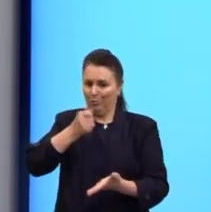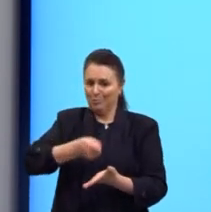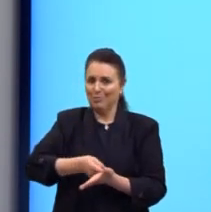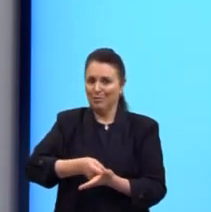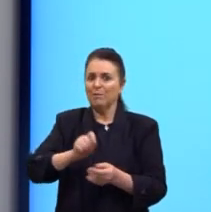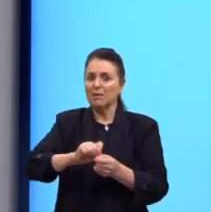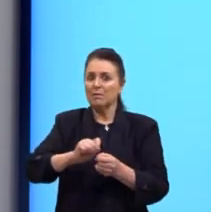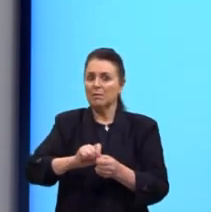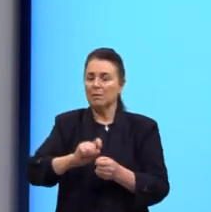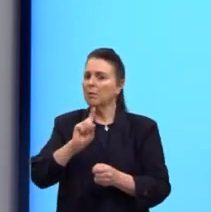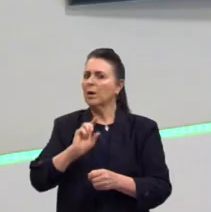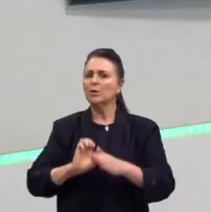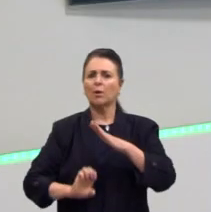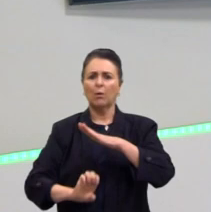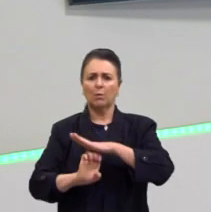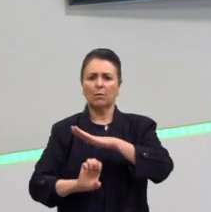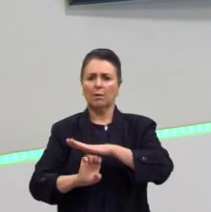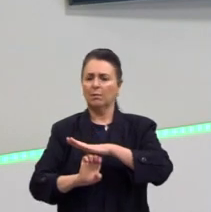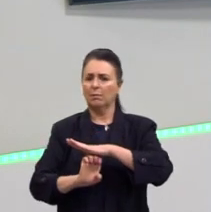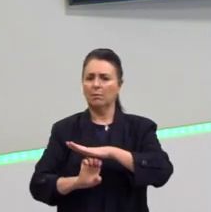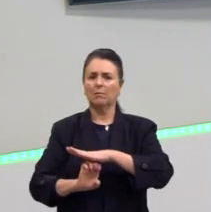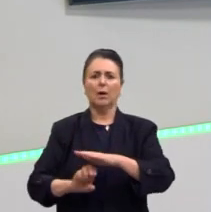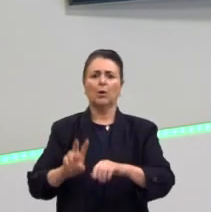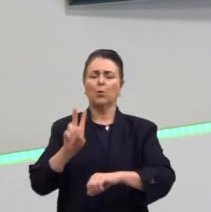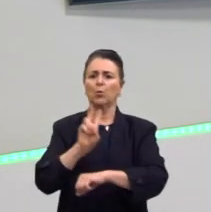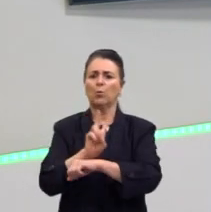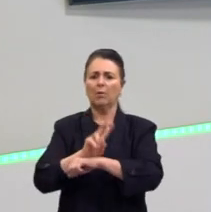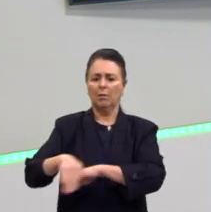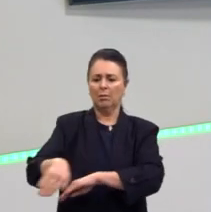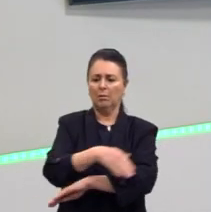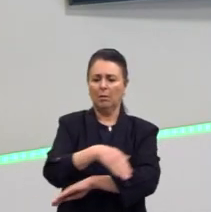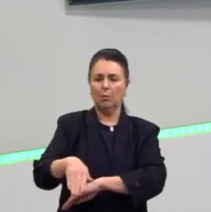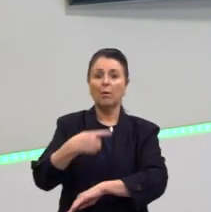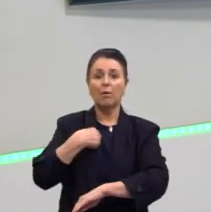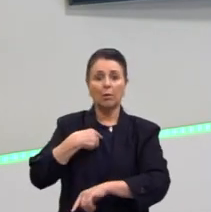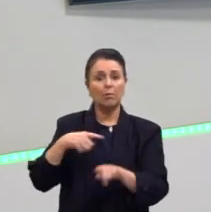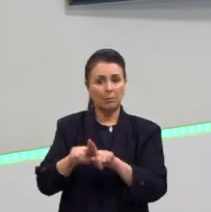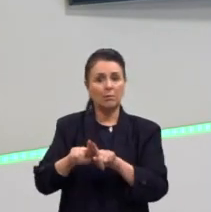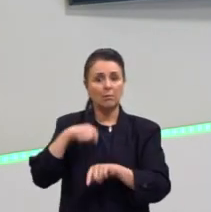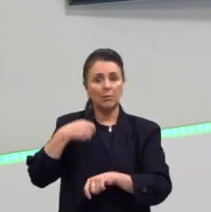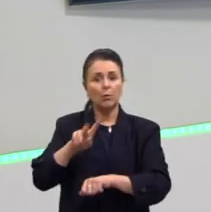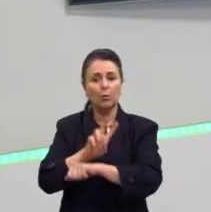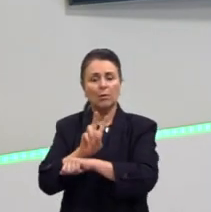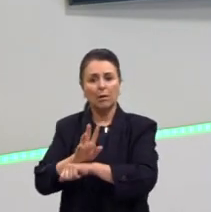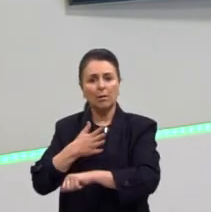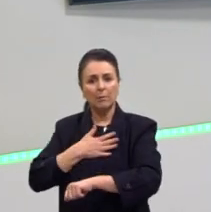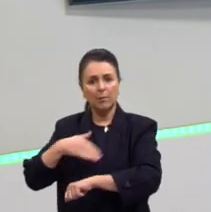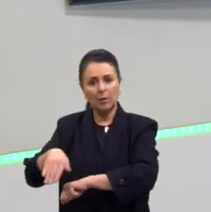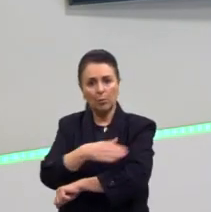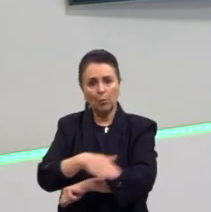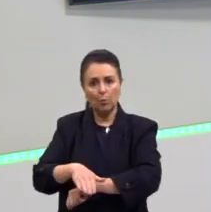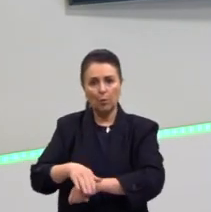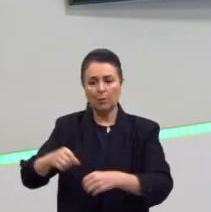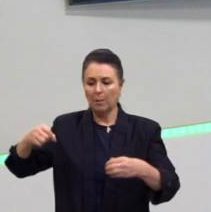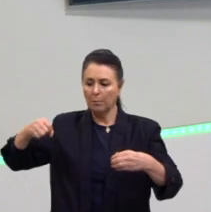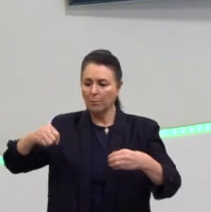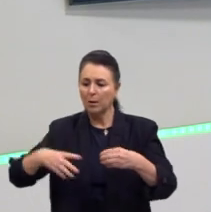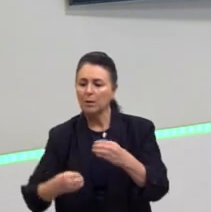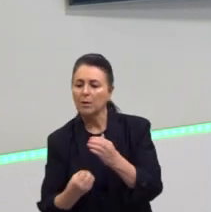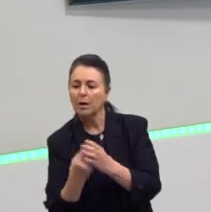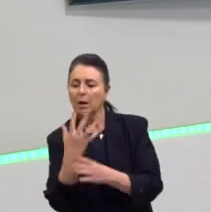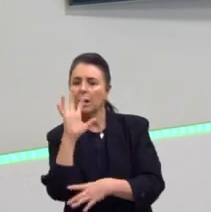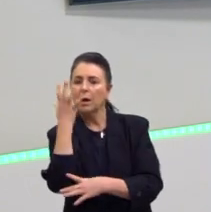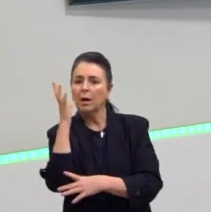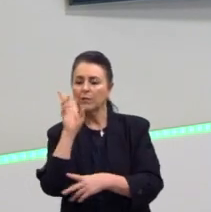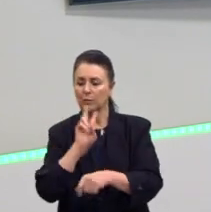Não é só o Estado que vai cuidar da nossa rua. Eu tenho o dever de cuidar da rua, do meio ambiente, plantar umas arvorezinhas na minha rua e